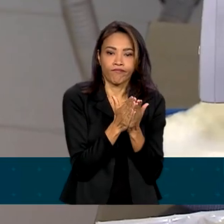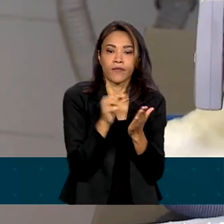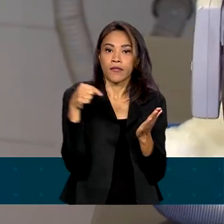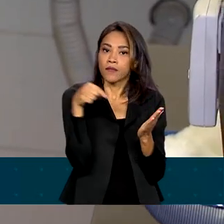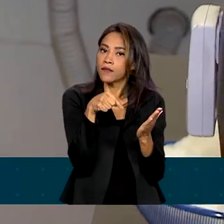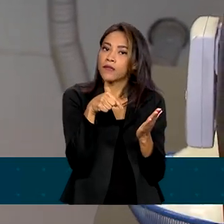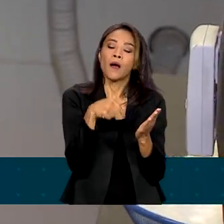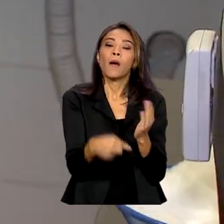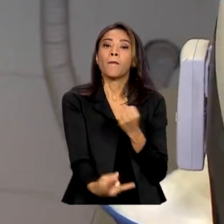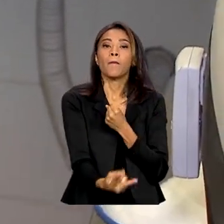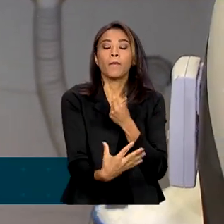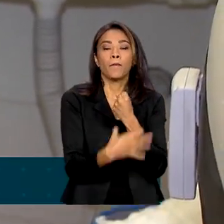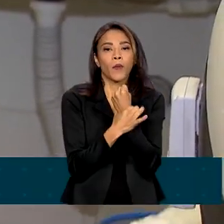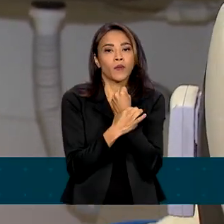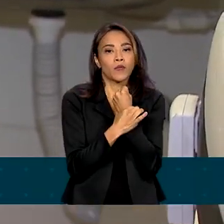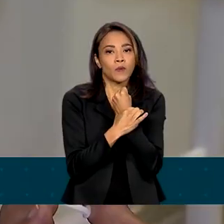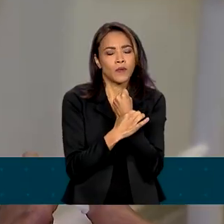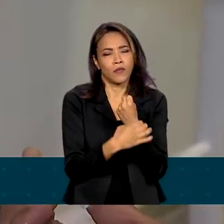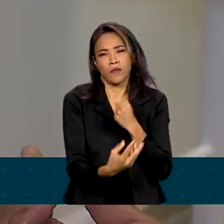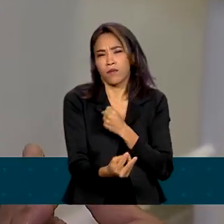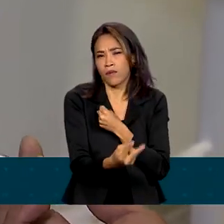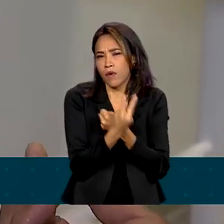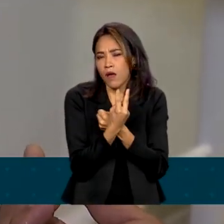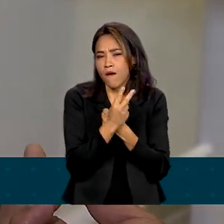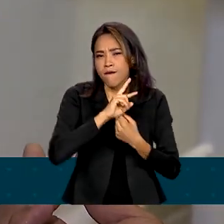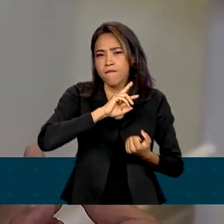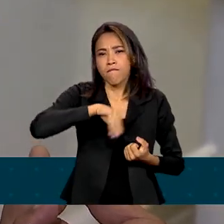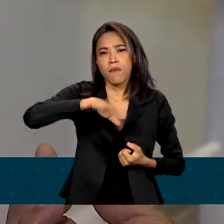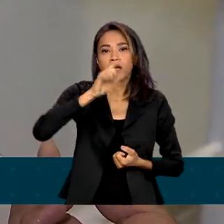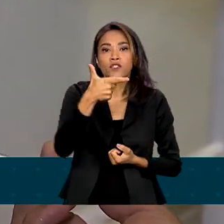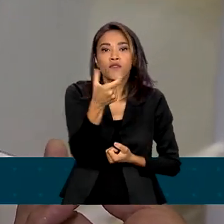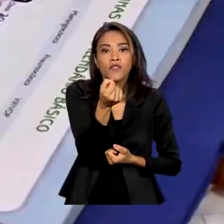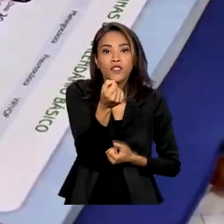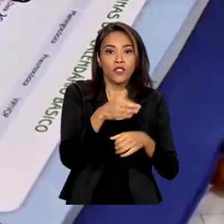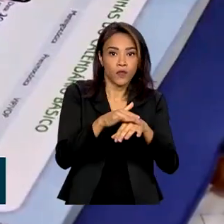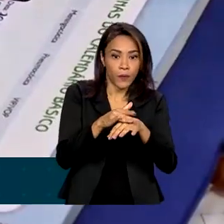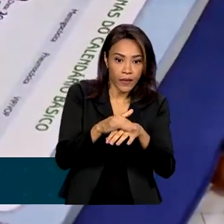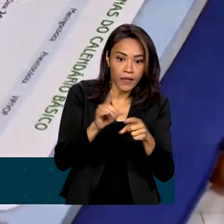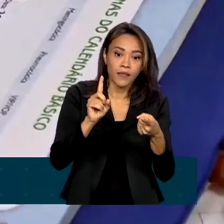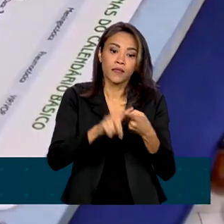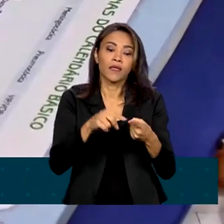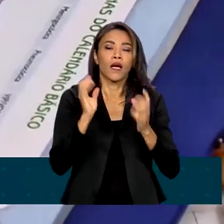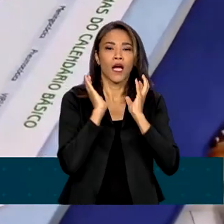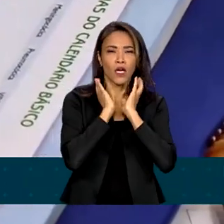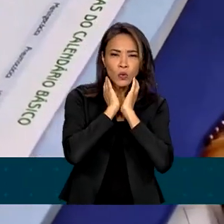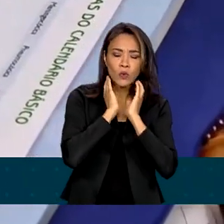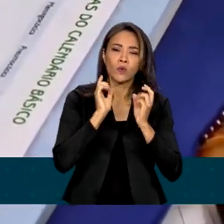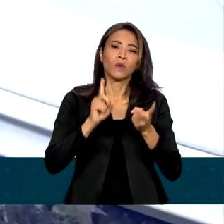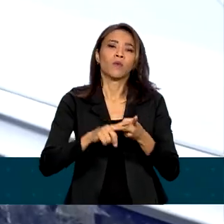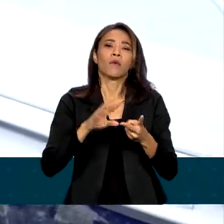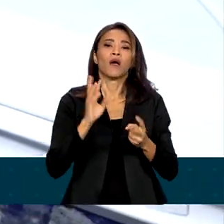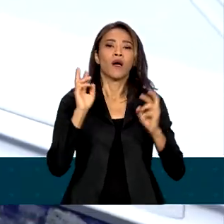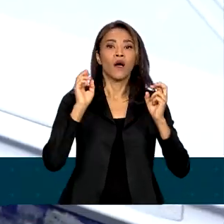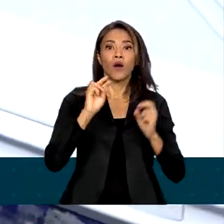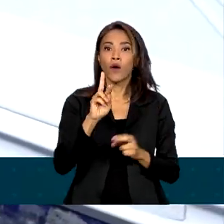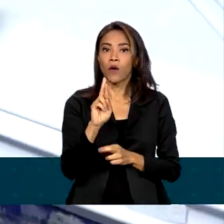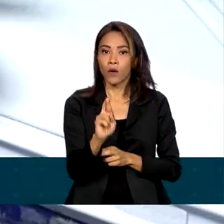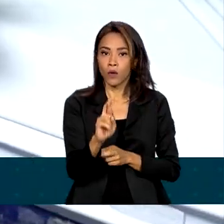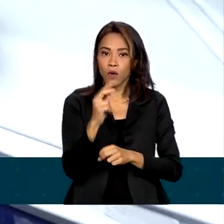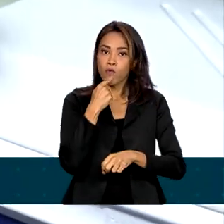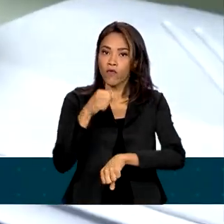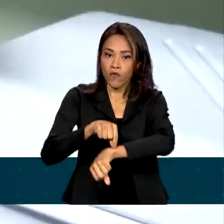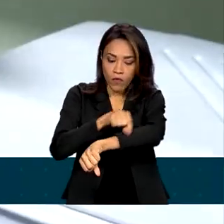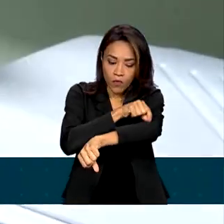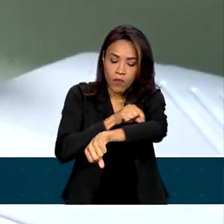proteção de mais de 20 doenças, entre elas o sarampo, a cachumba e a rubéola. Nos últimos anos, houve queda na